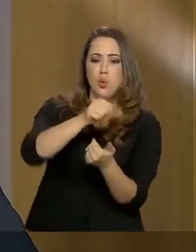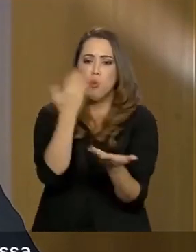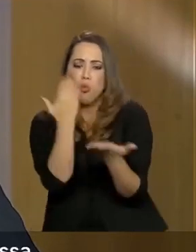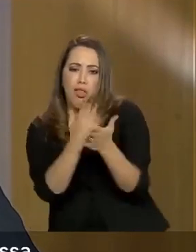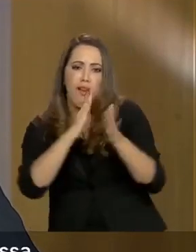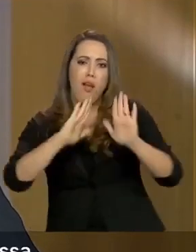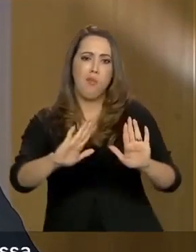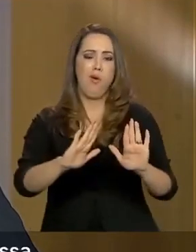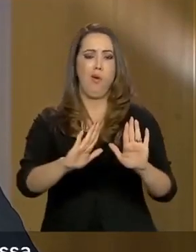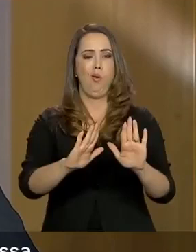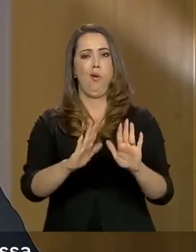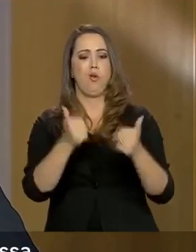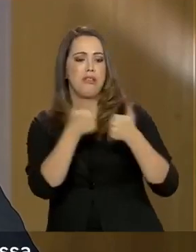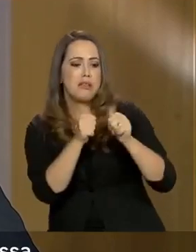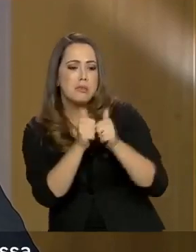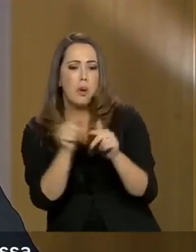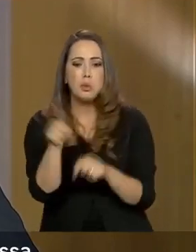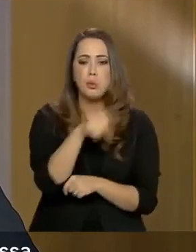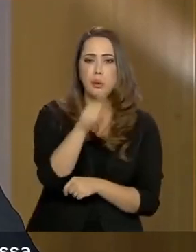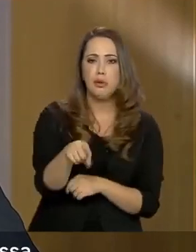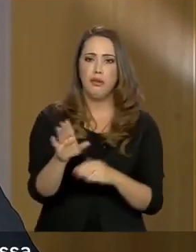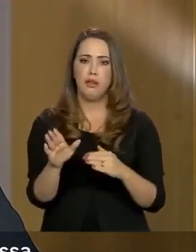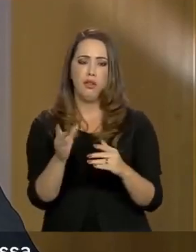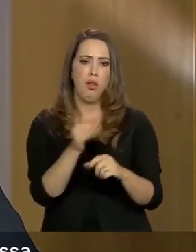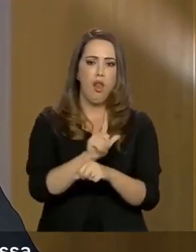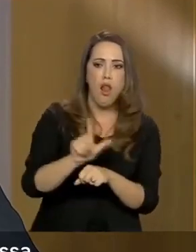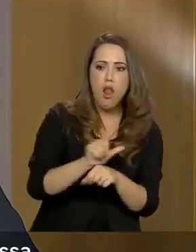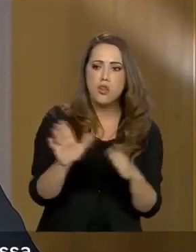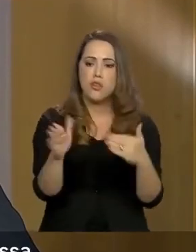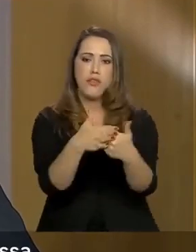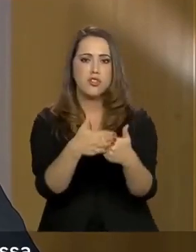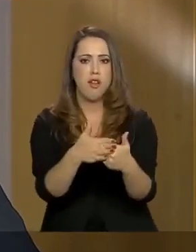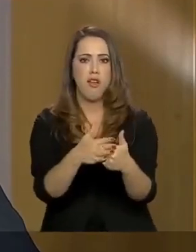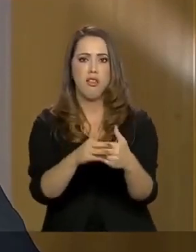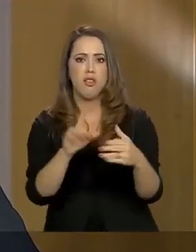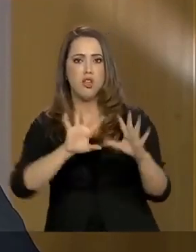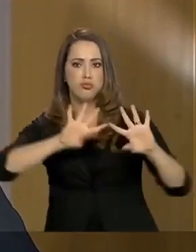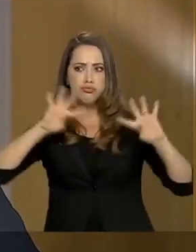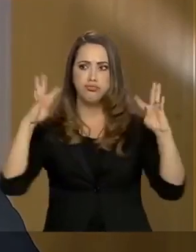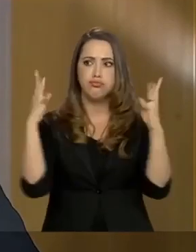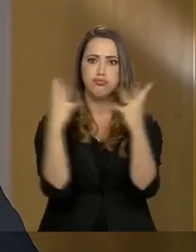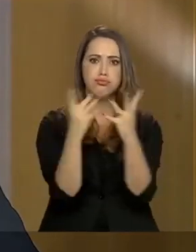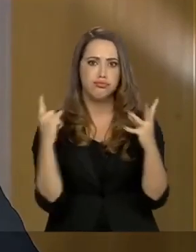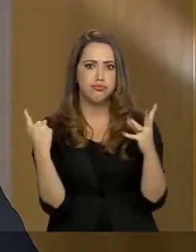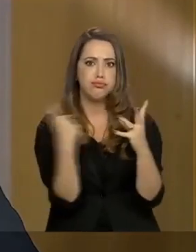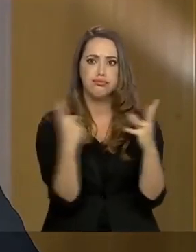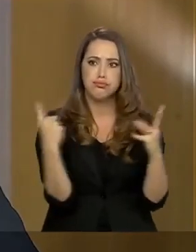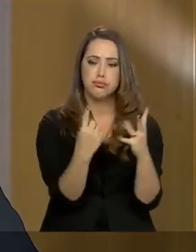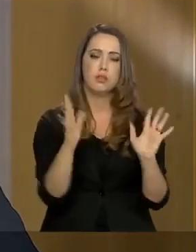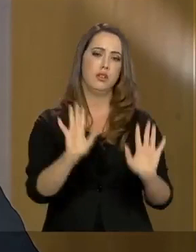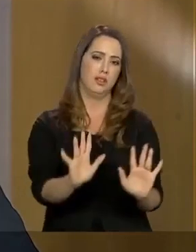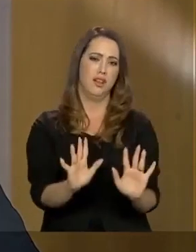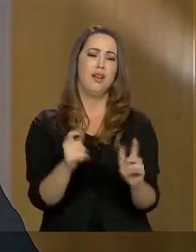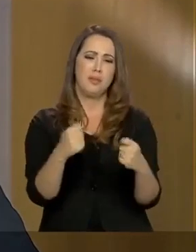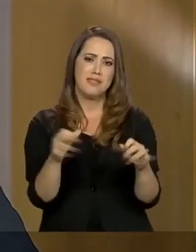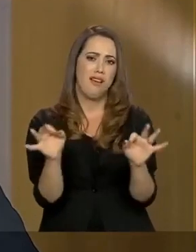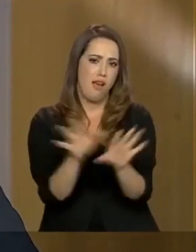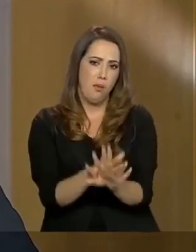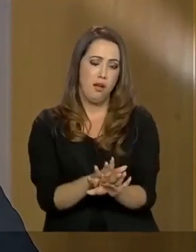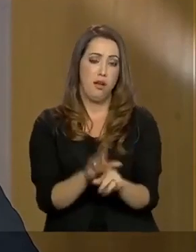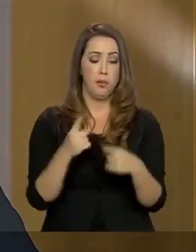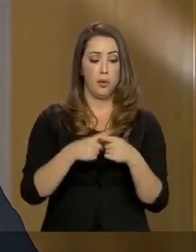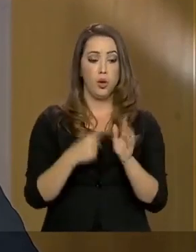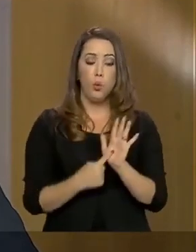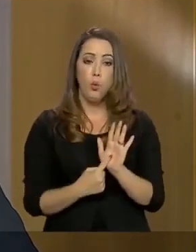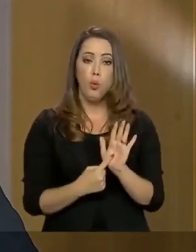transportes, o fechamento de comércio e o confinamento em massa. O que se passa no mundo tem